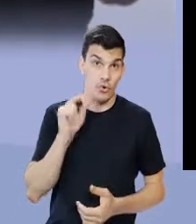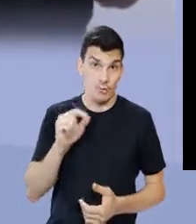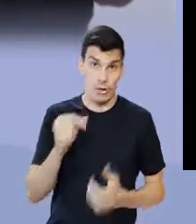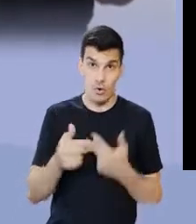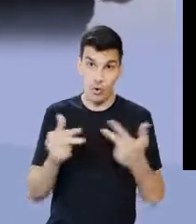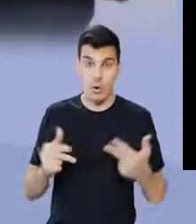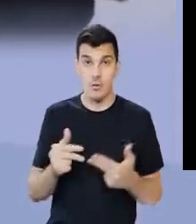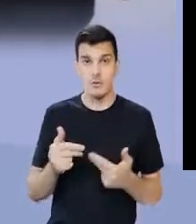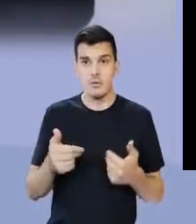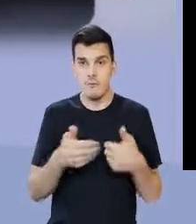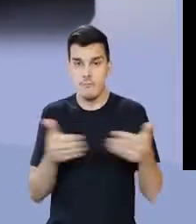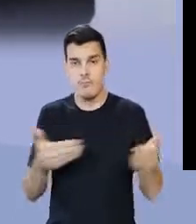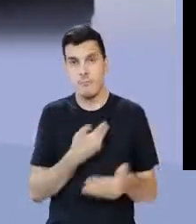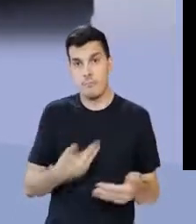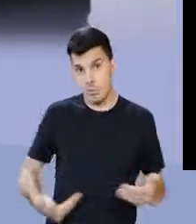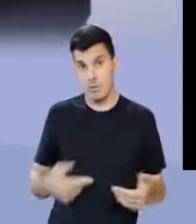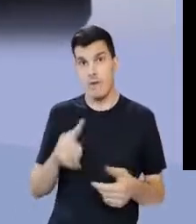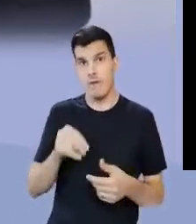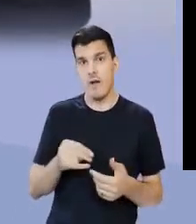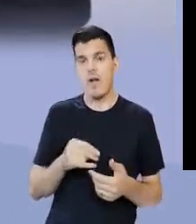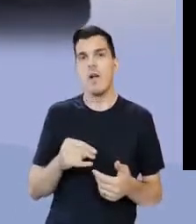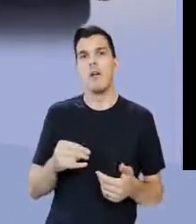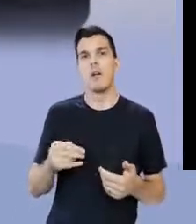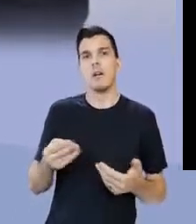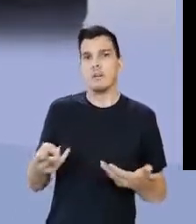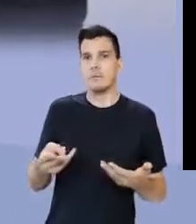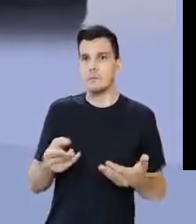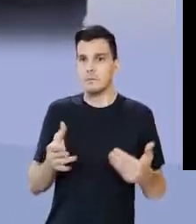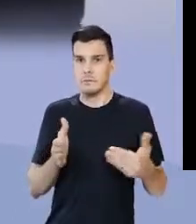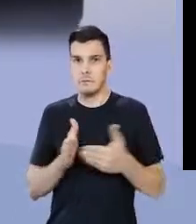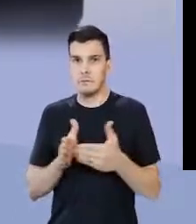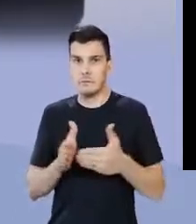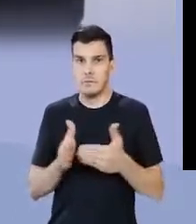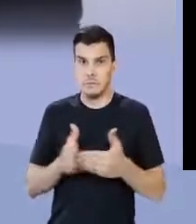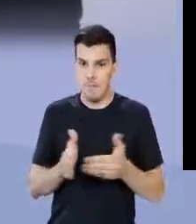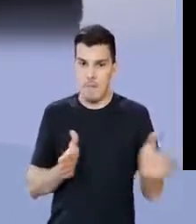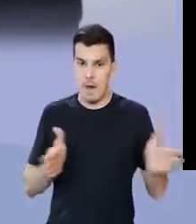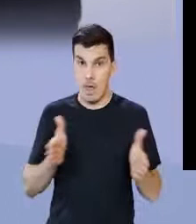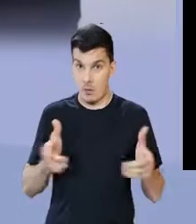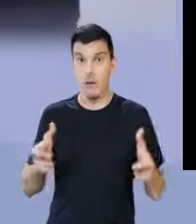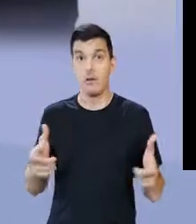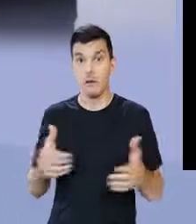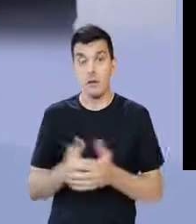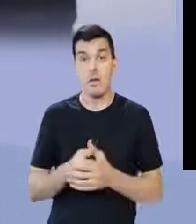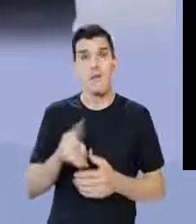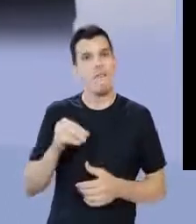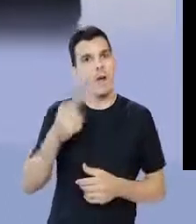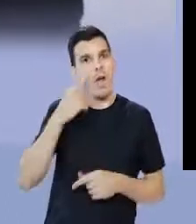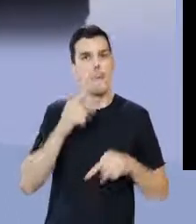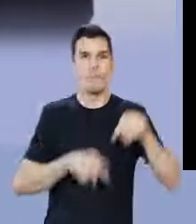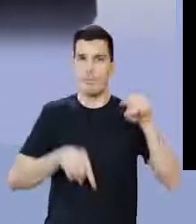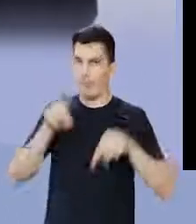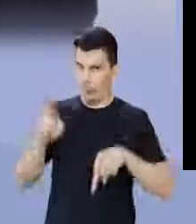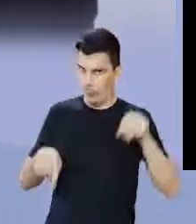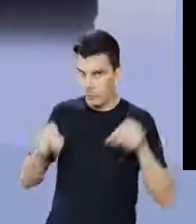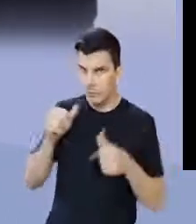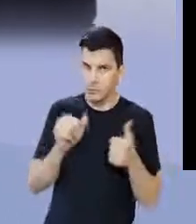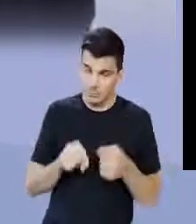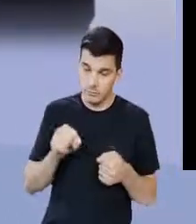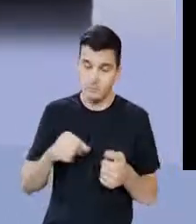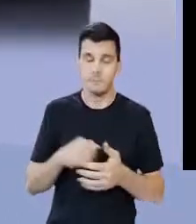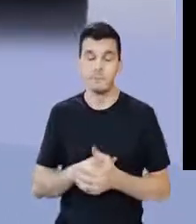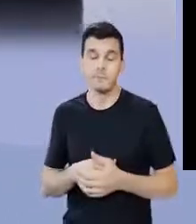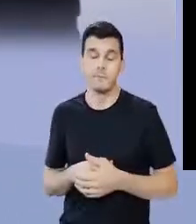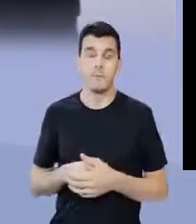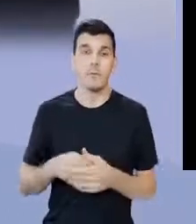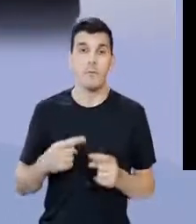que essa coisa pública que vai de 509 a 27 em de Cristo, pessoal, em um período até um celerado longo, vai ser de altos e baixos.